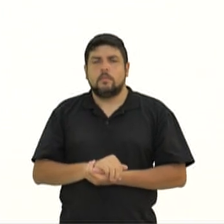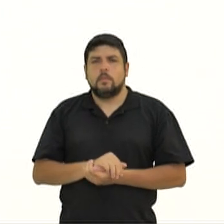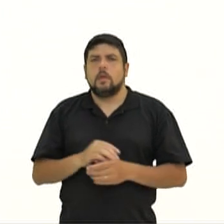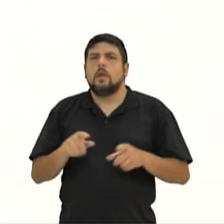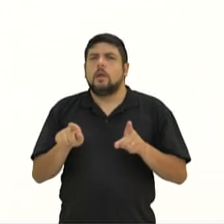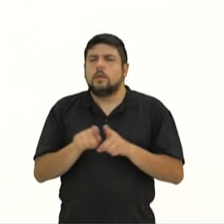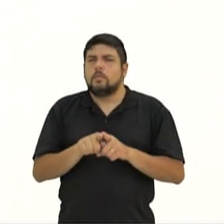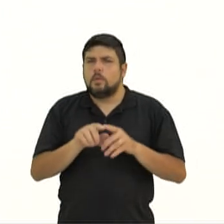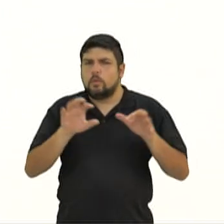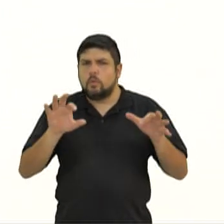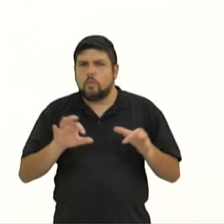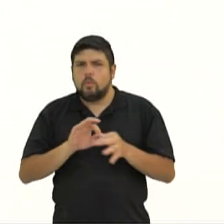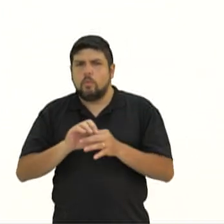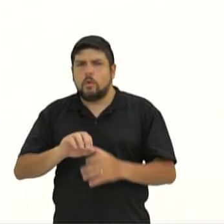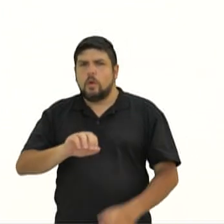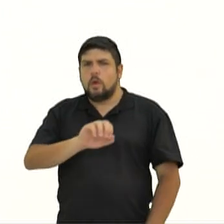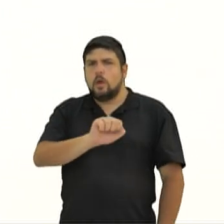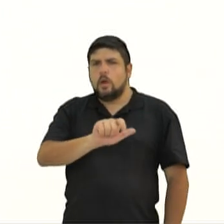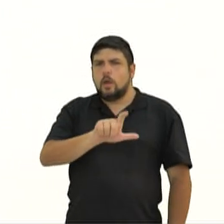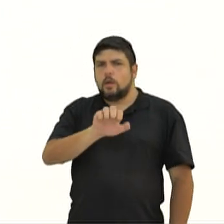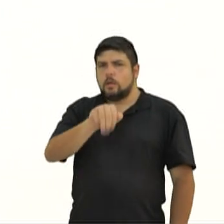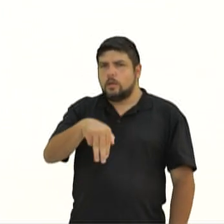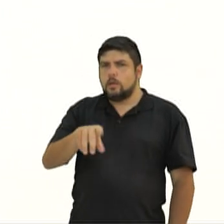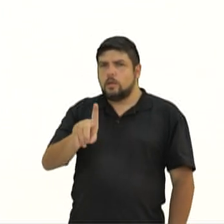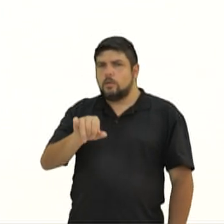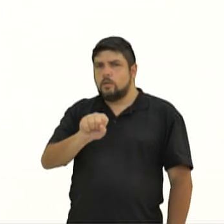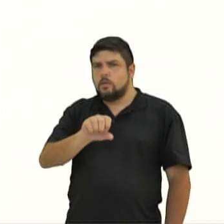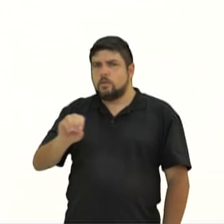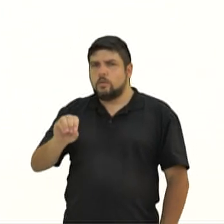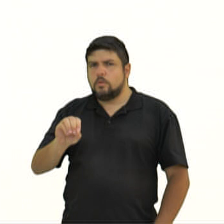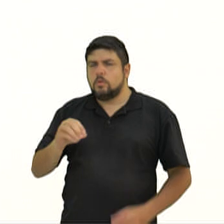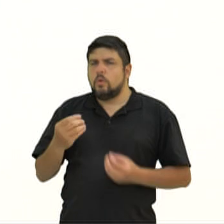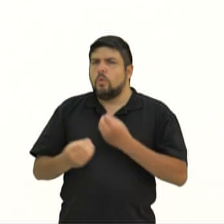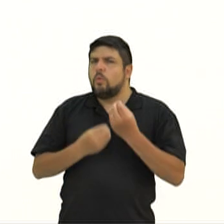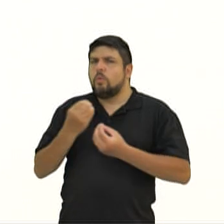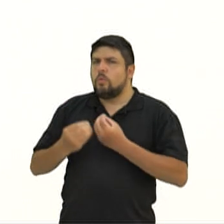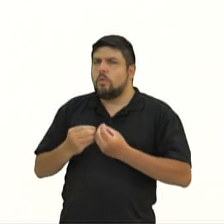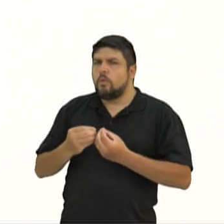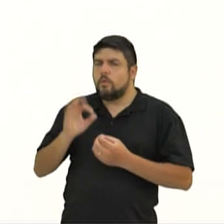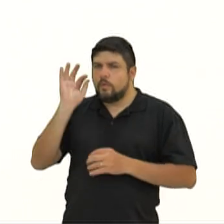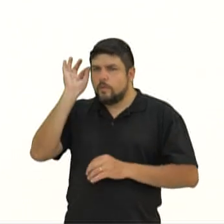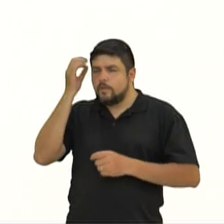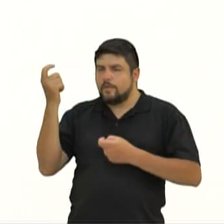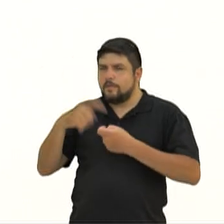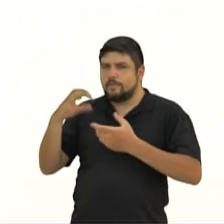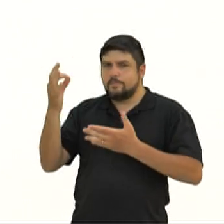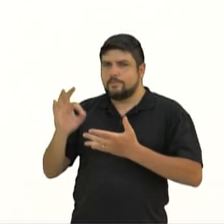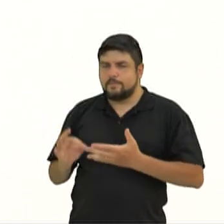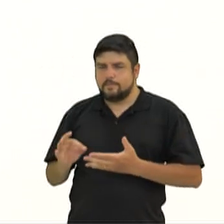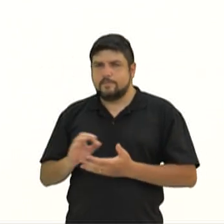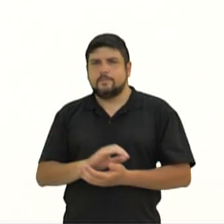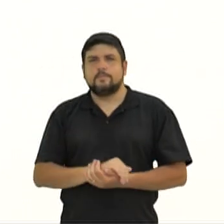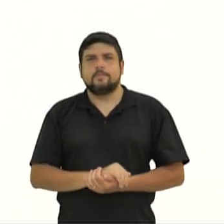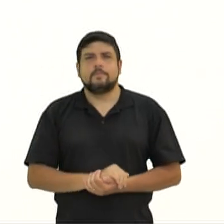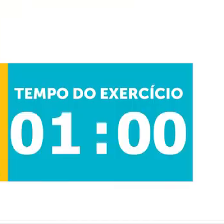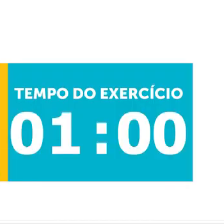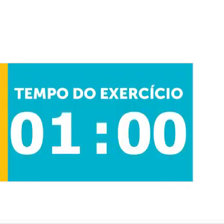conjunção além disso? Que função que ela está tendo ali? Pensa lá um pouquinho que eu já trago a resposta para vocês.